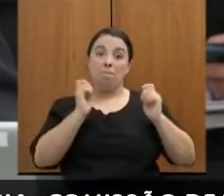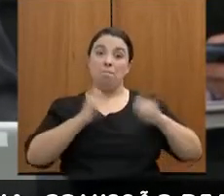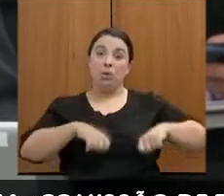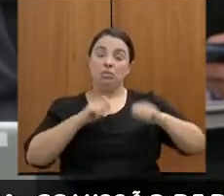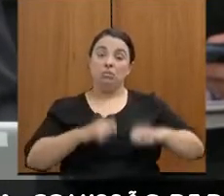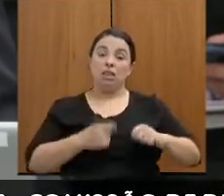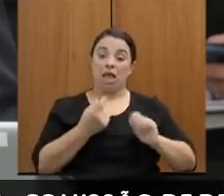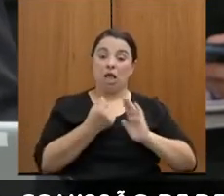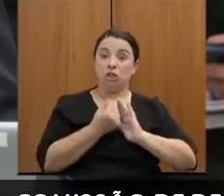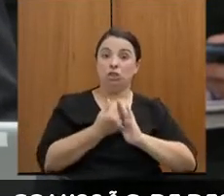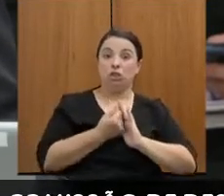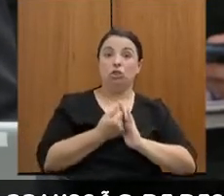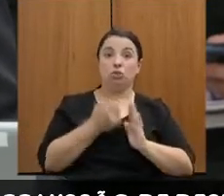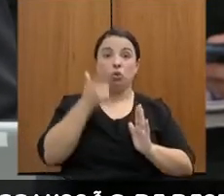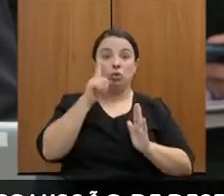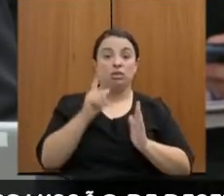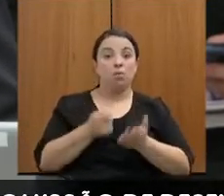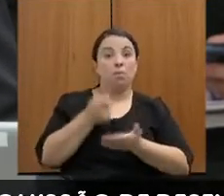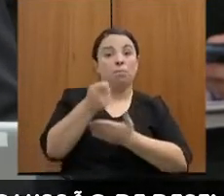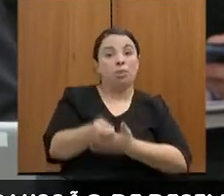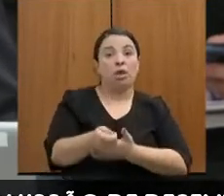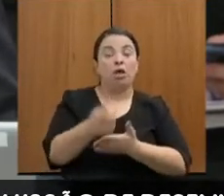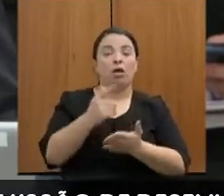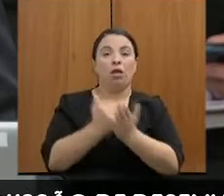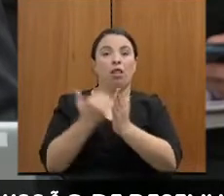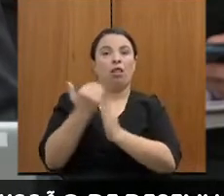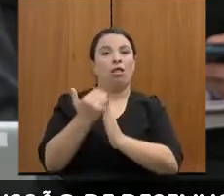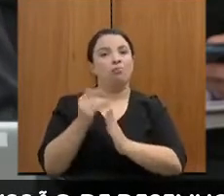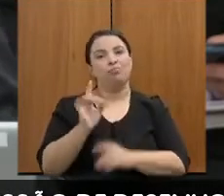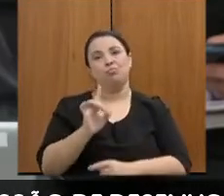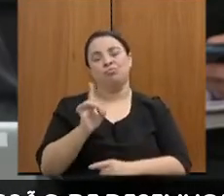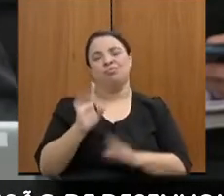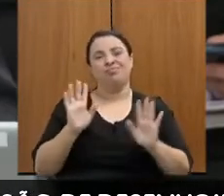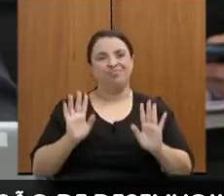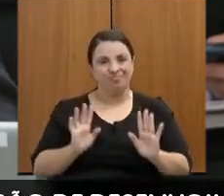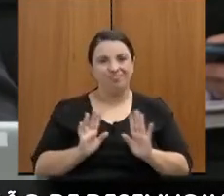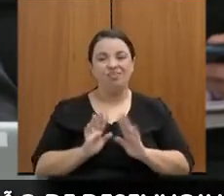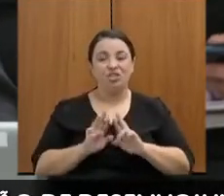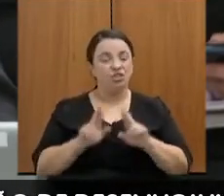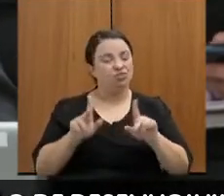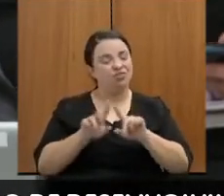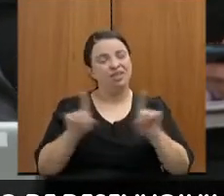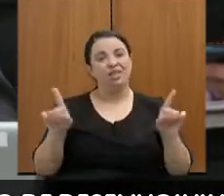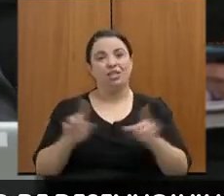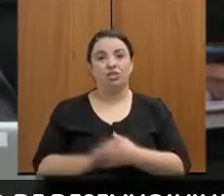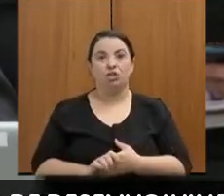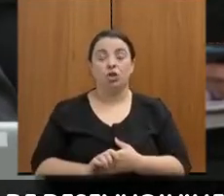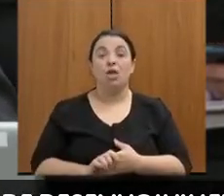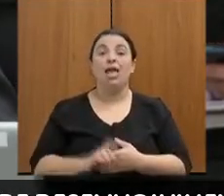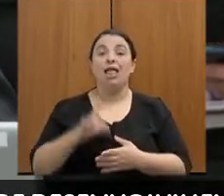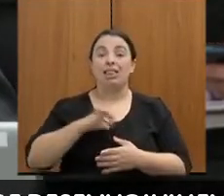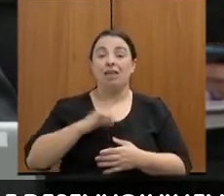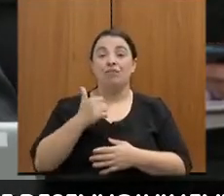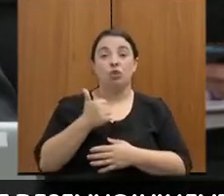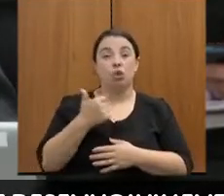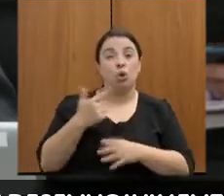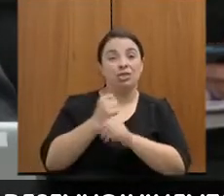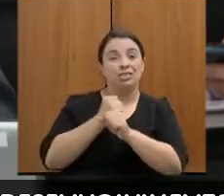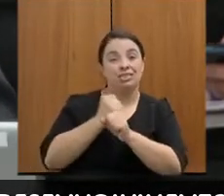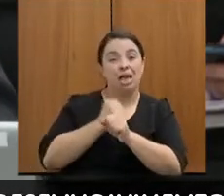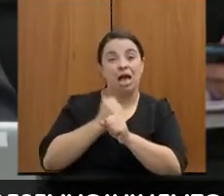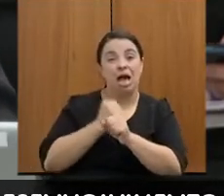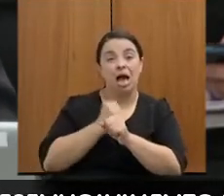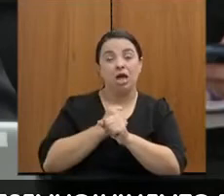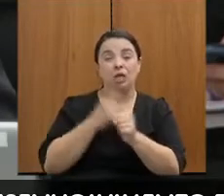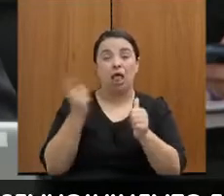outra. E nosso Estado está operando no vermelho. Teve o primeiro ano após 12 anos no vermelho de austeridade, de